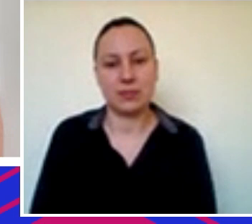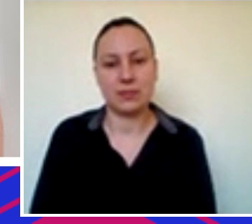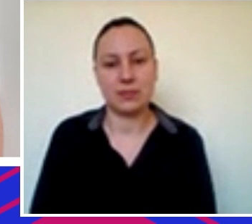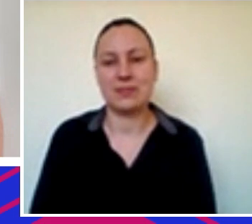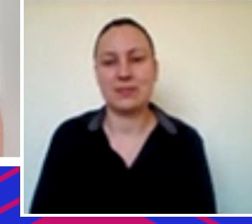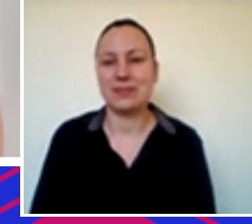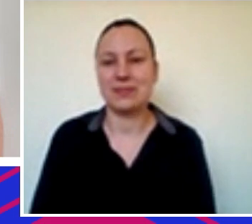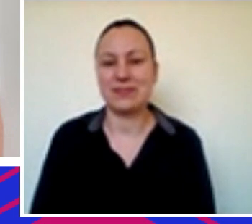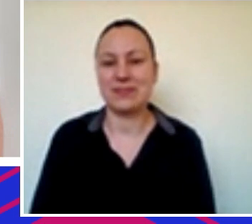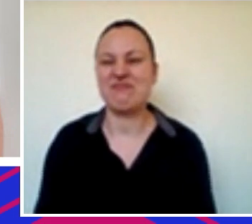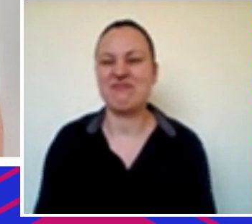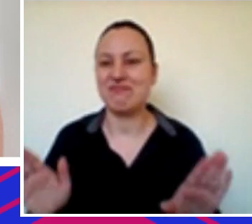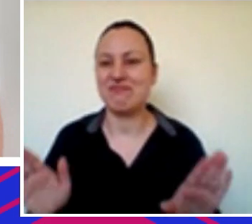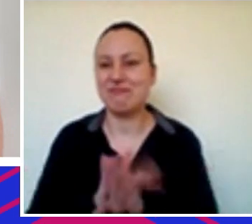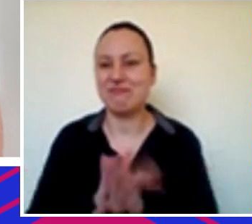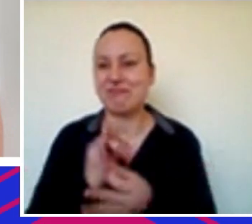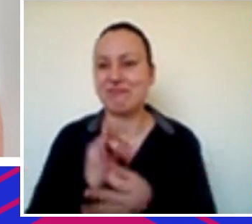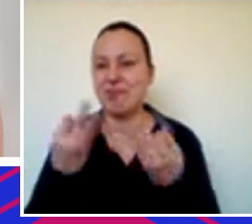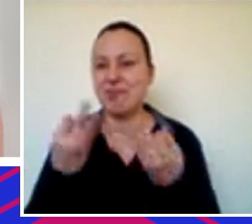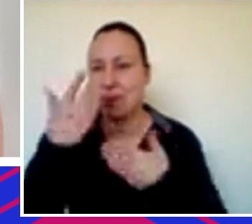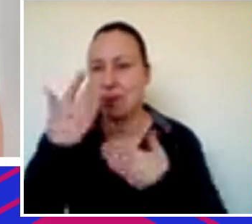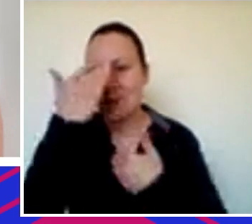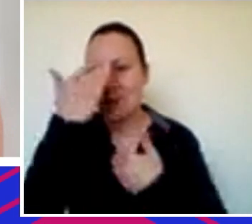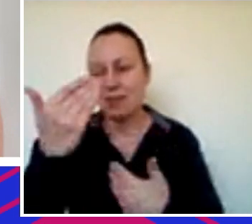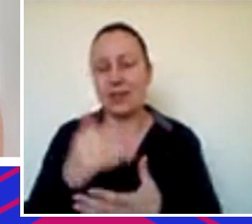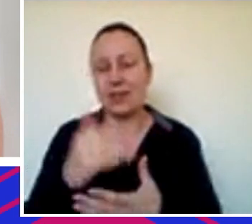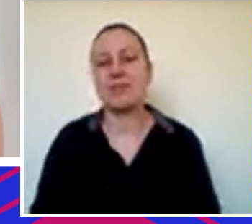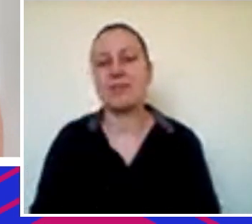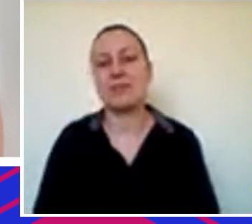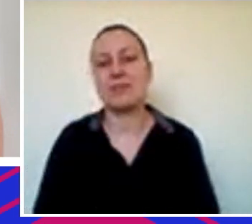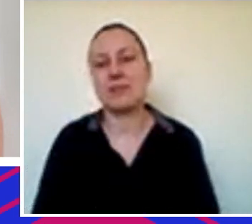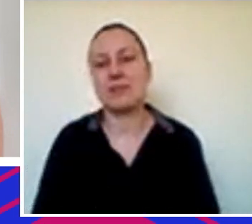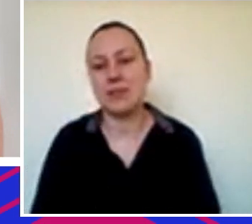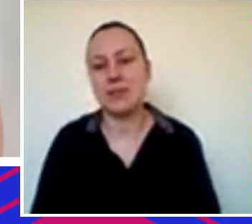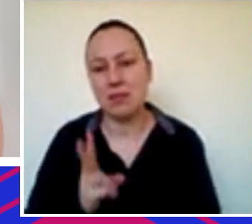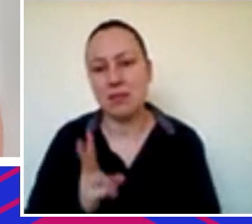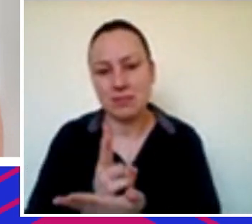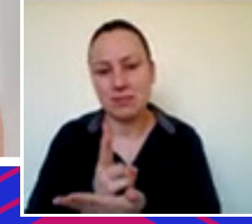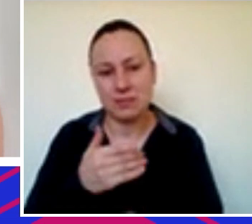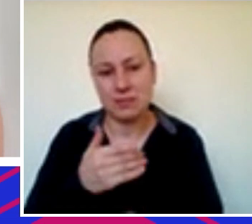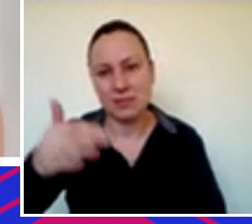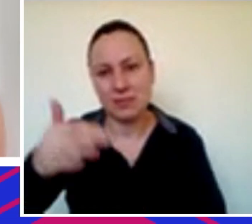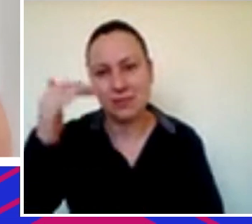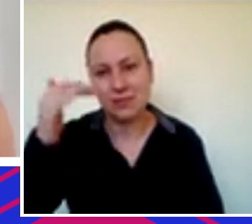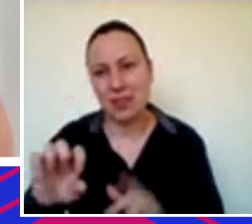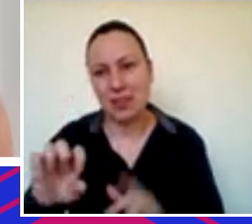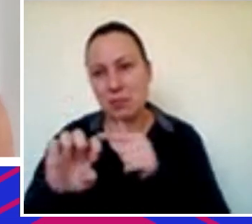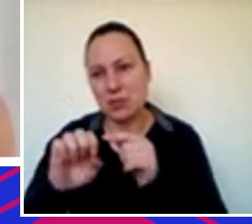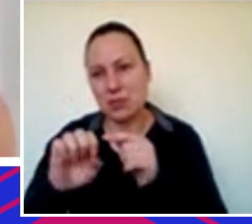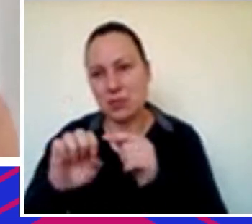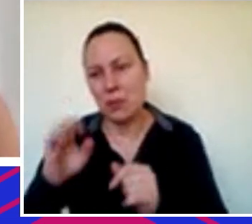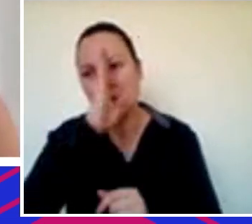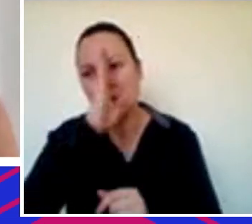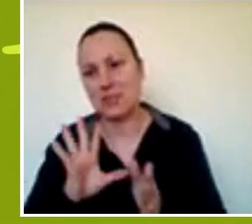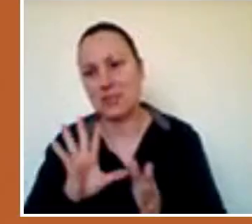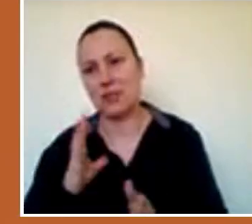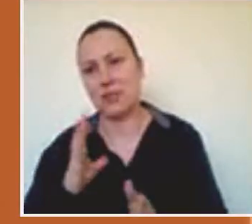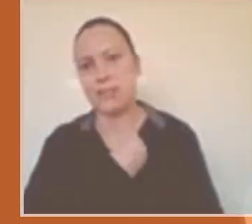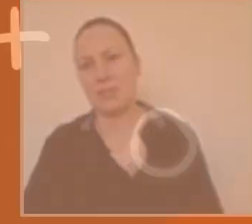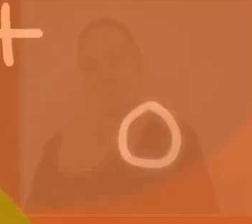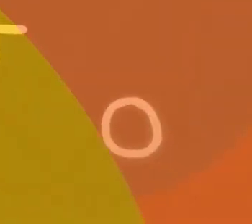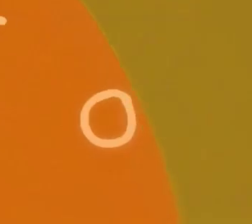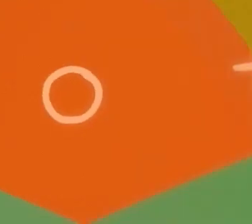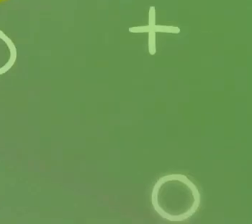melhor com chave de ouro gente muito obrigado é isso aí vamos para cima que os empreendedores que vão salvar esse Brasil vamos lá tchau gente